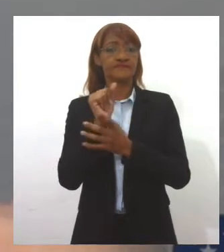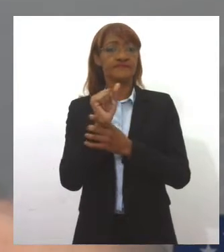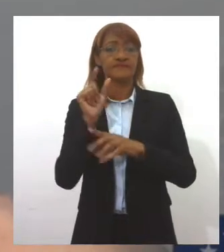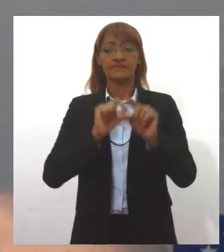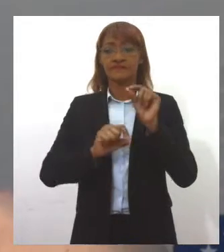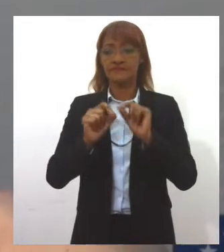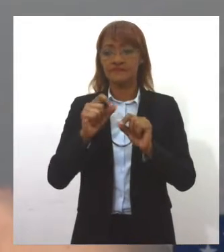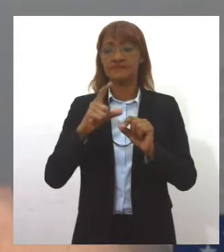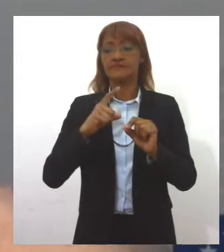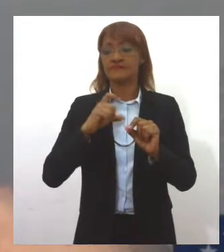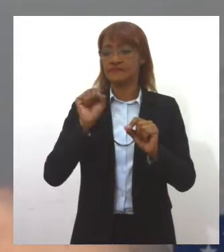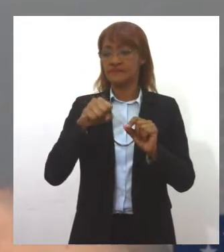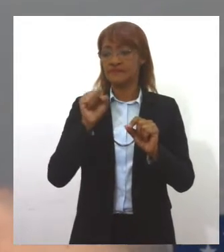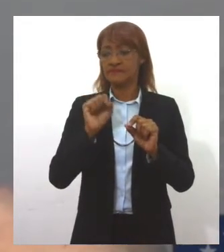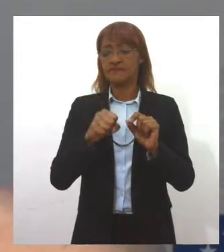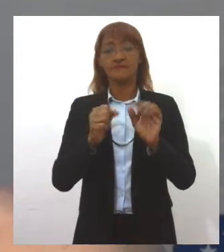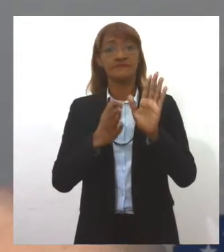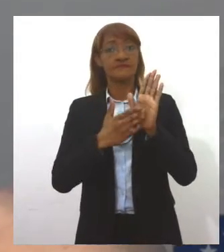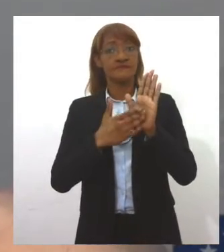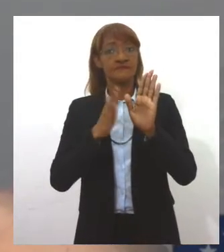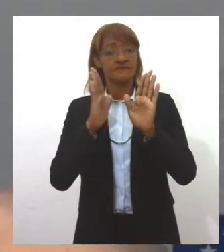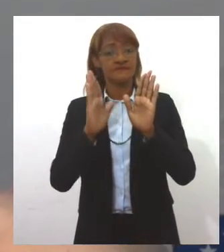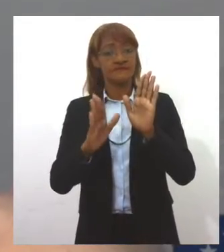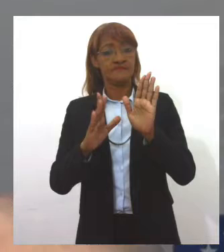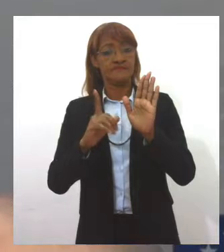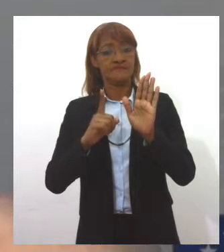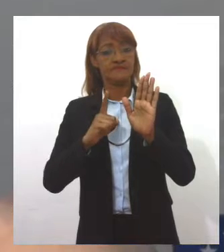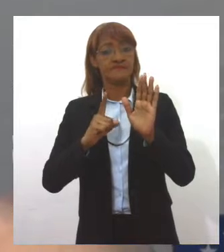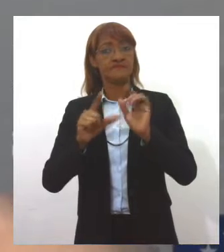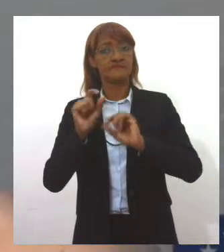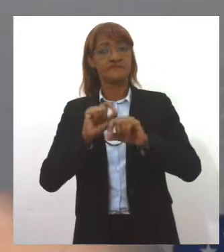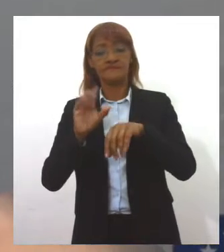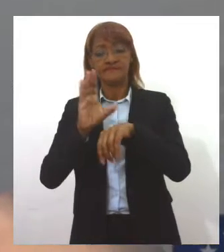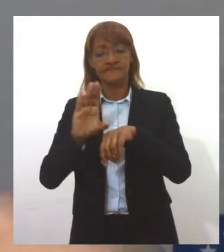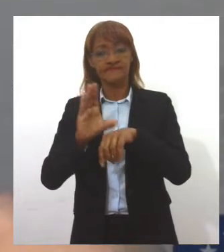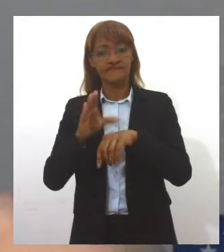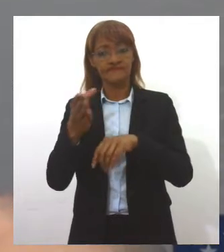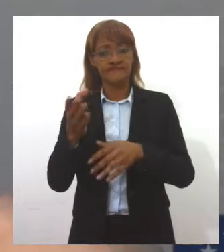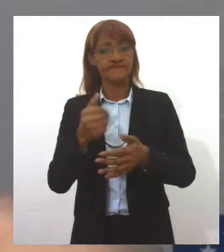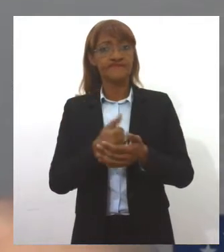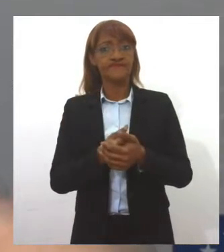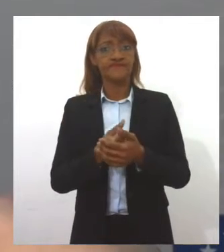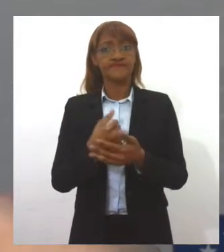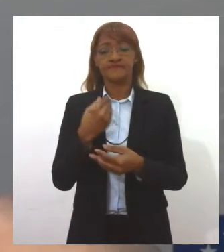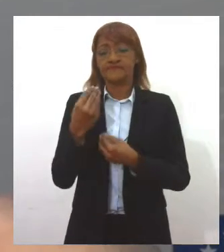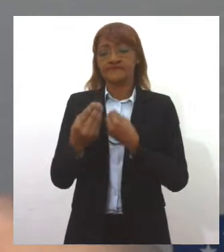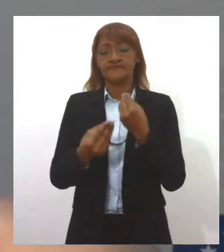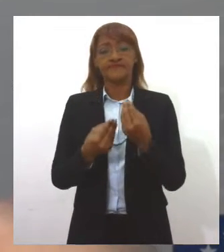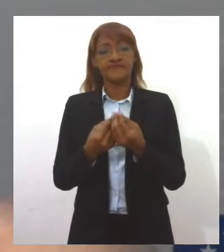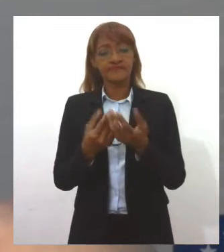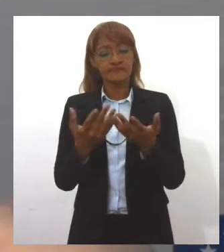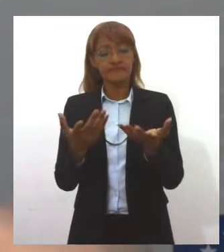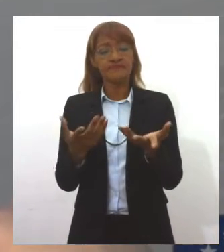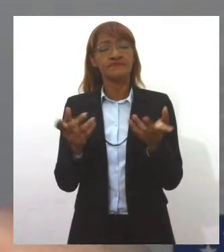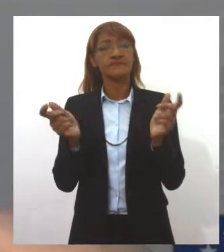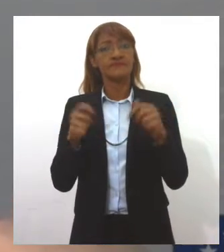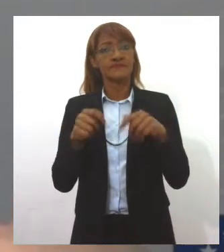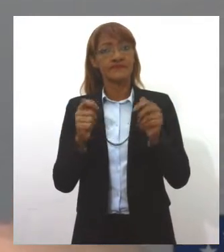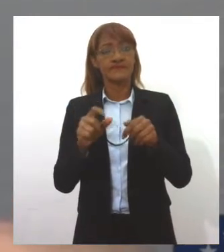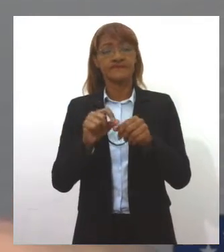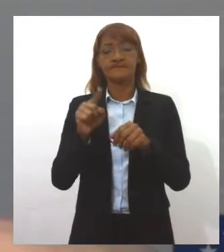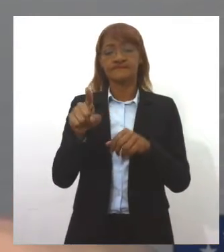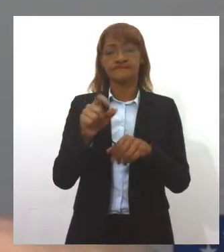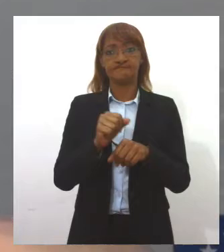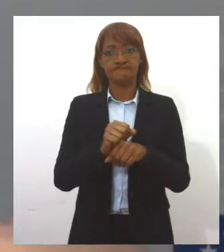existem, inclusive, propostas e já tem curso de empreendedorismo, de como ela pode fazer e do que é que ela